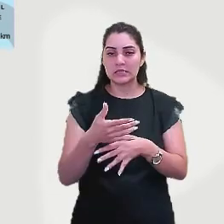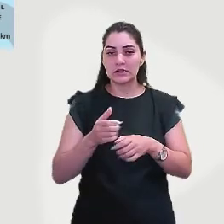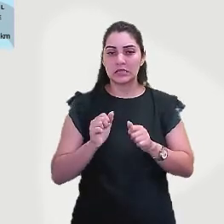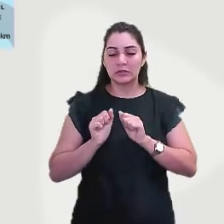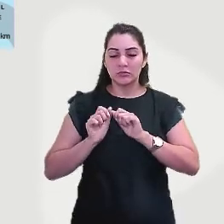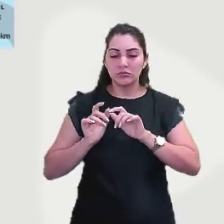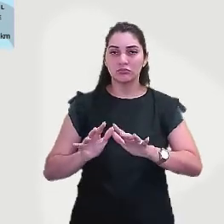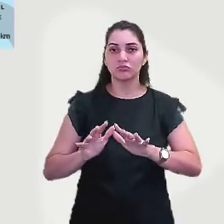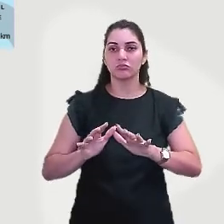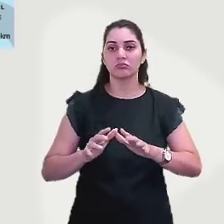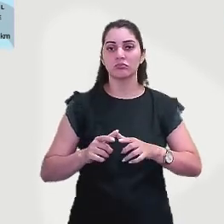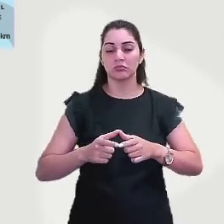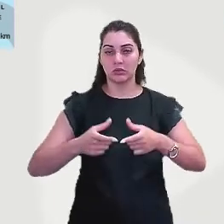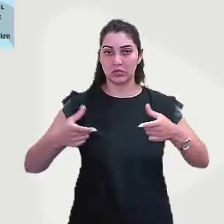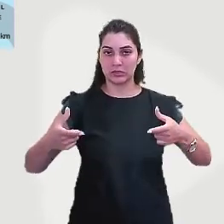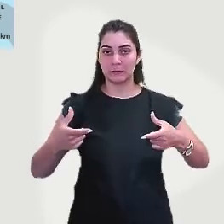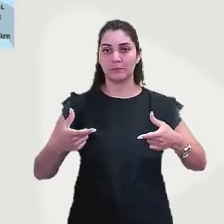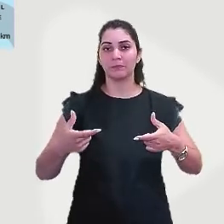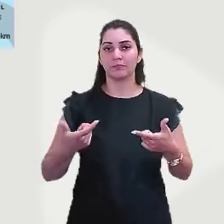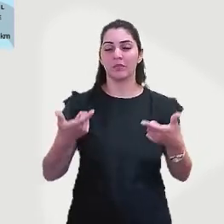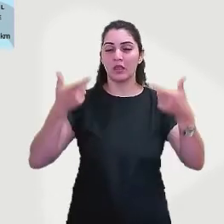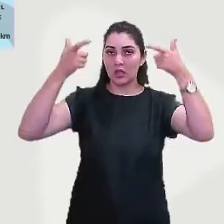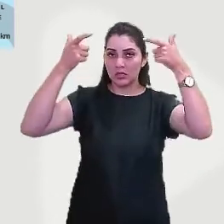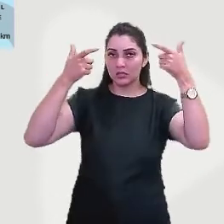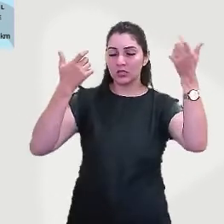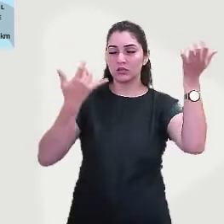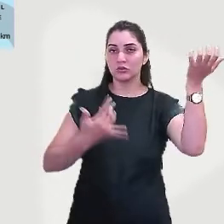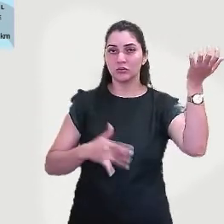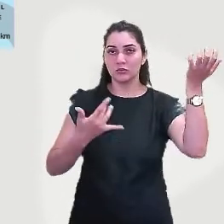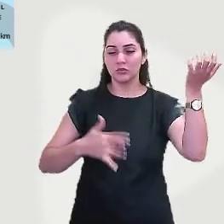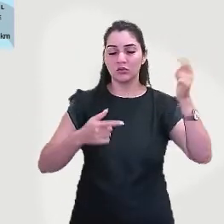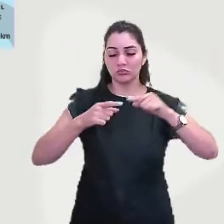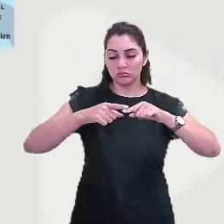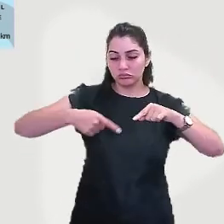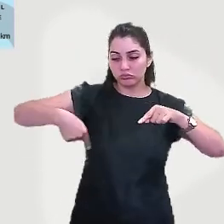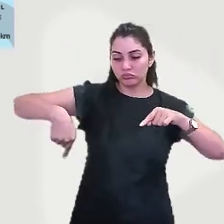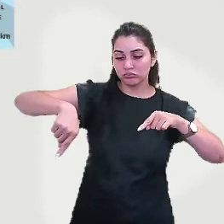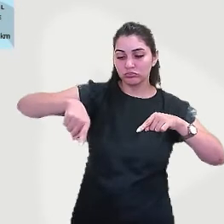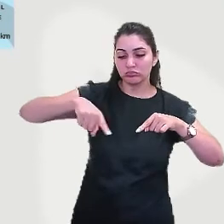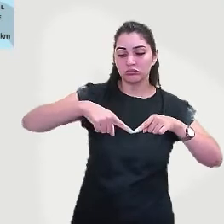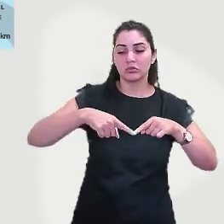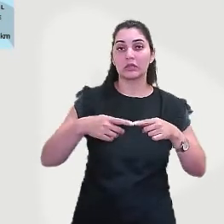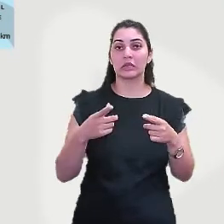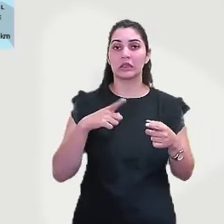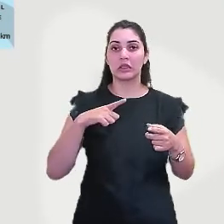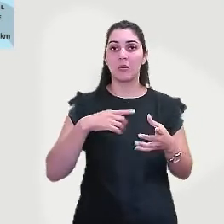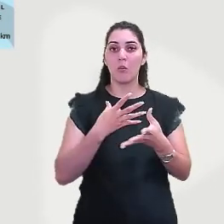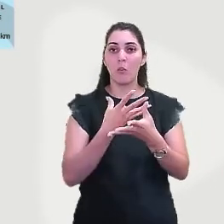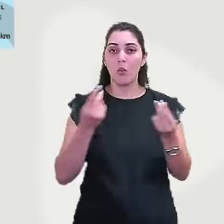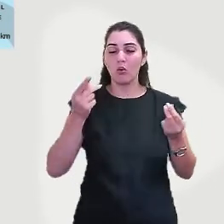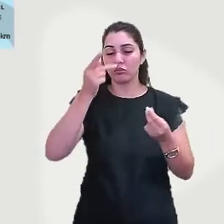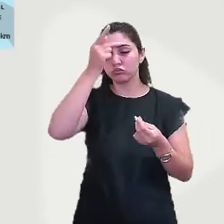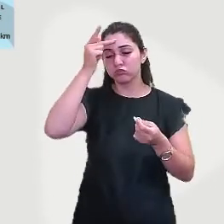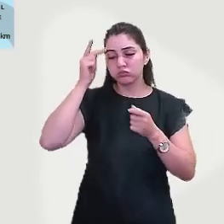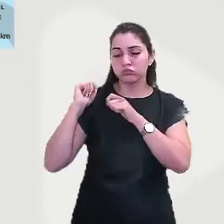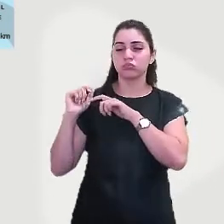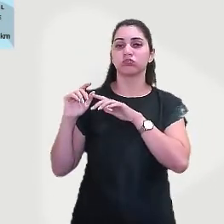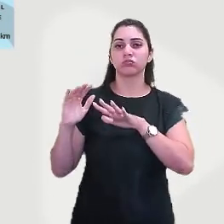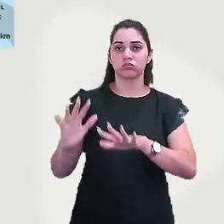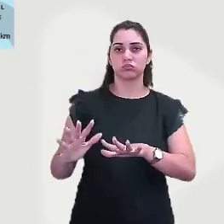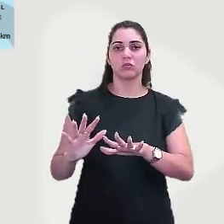Bogotá, na cidade do México e ao redor do mundo, cidades bastante populosas, né? Então, isso,